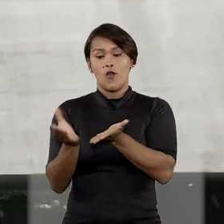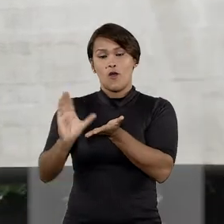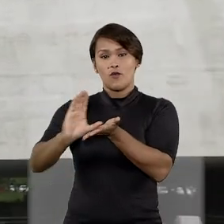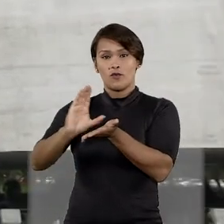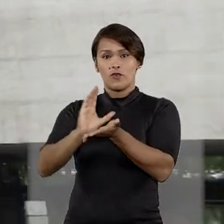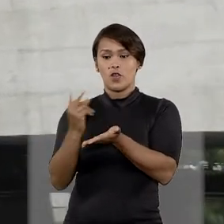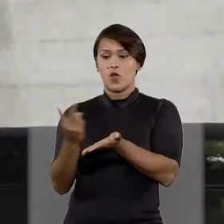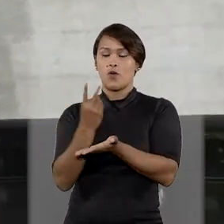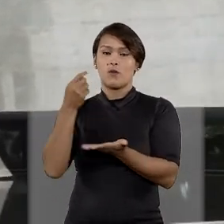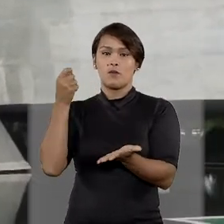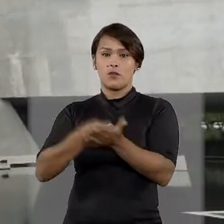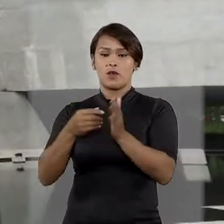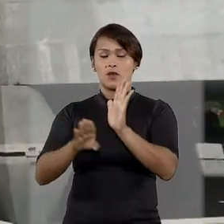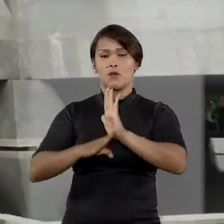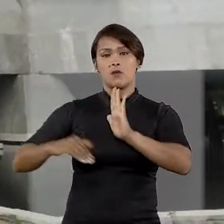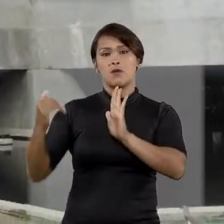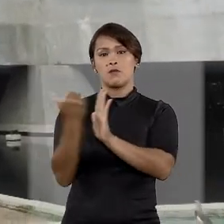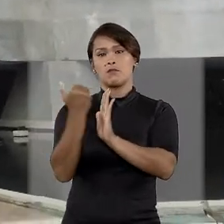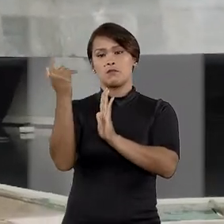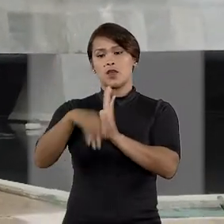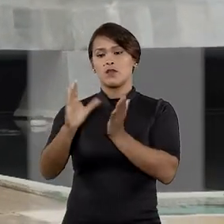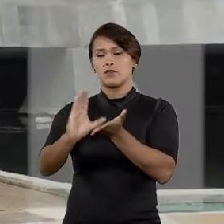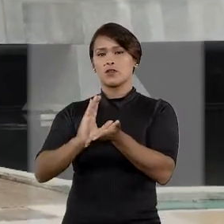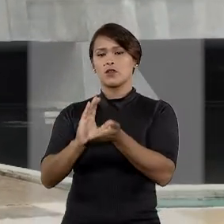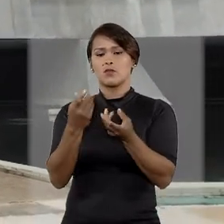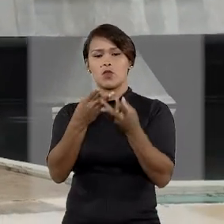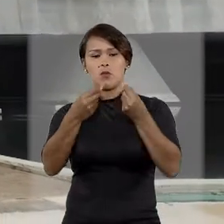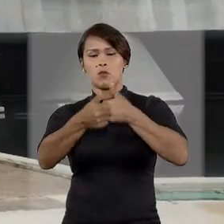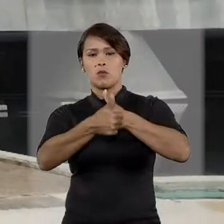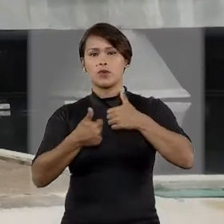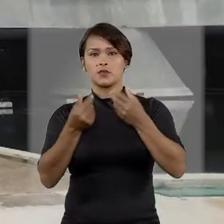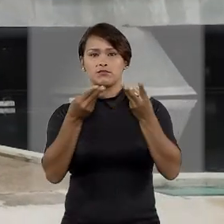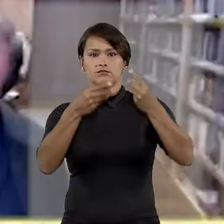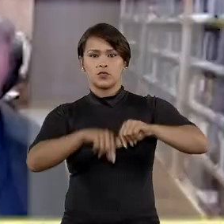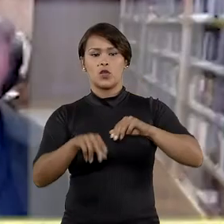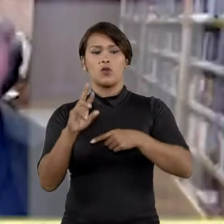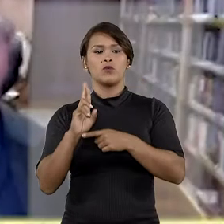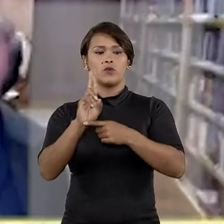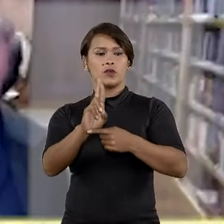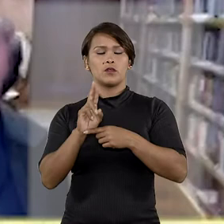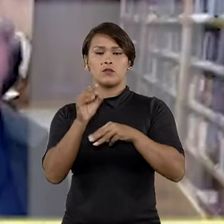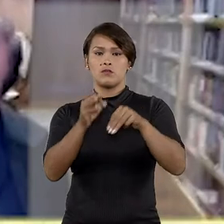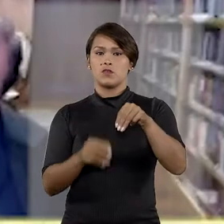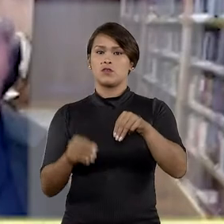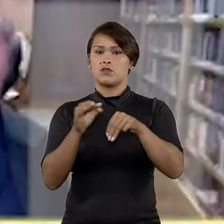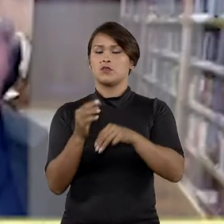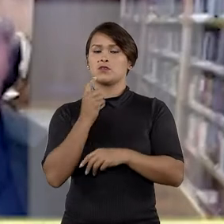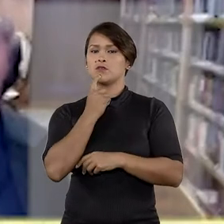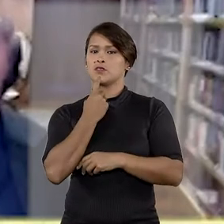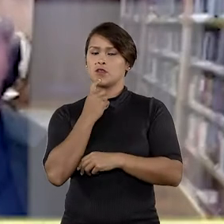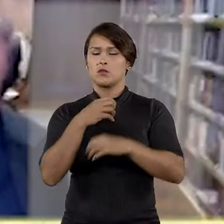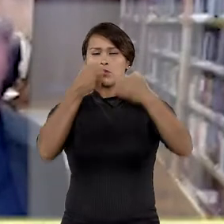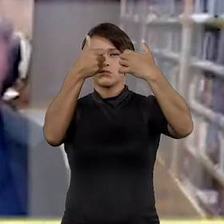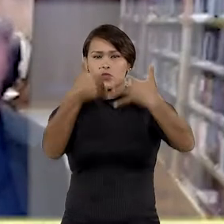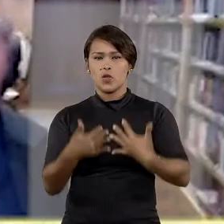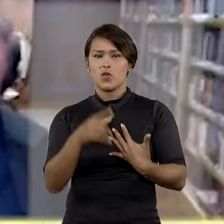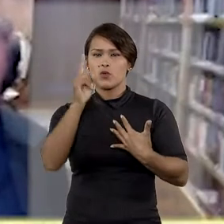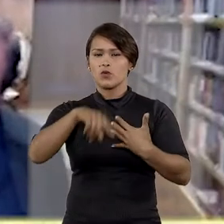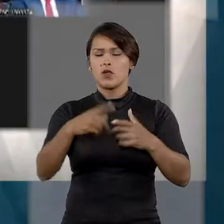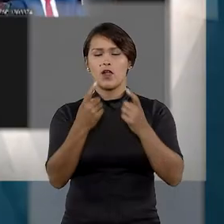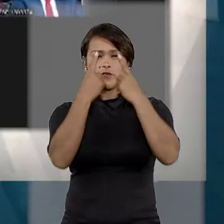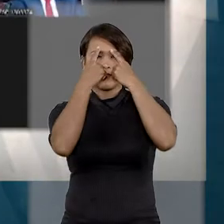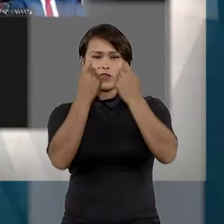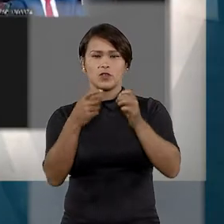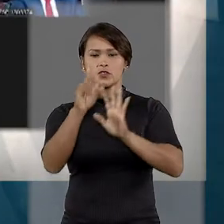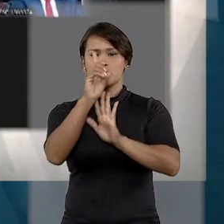ressarcimento dos valores pagos a mais e indenização pelo dano moral. O relator, ministro Luiz Felipe Salomão, explicou que